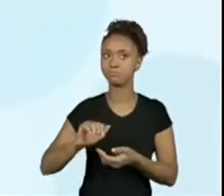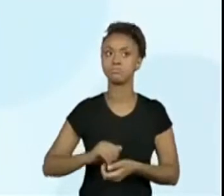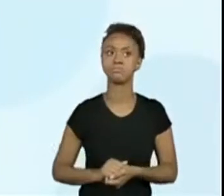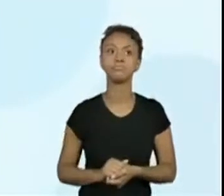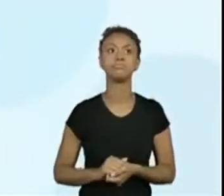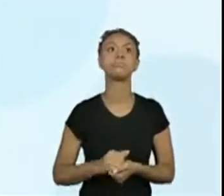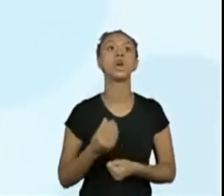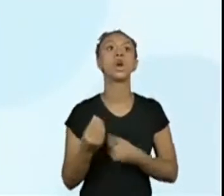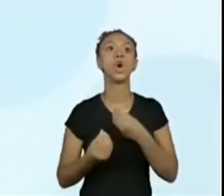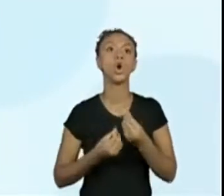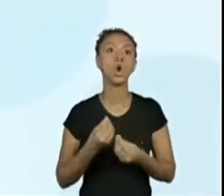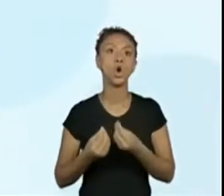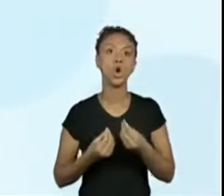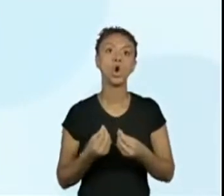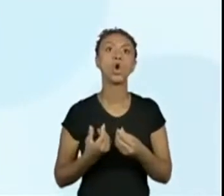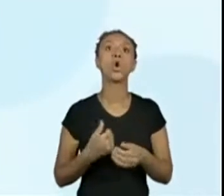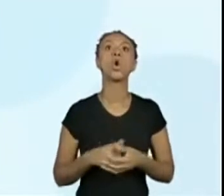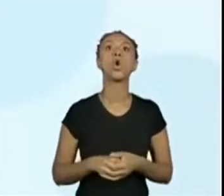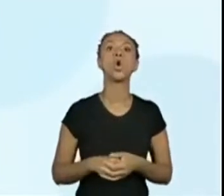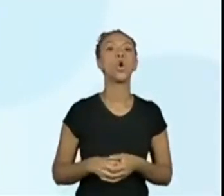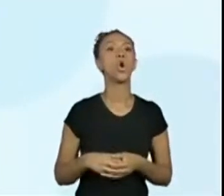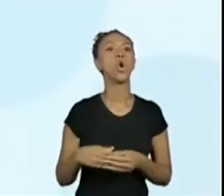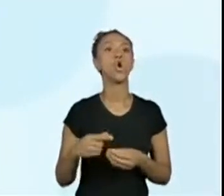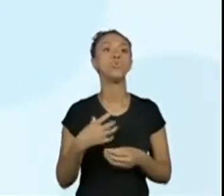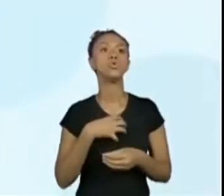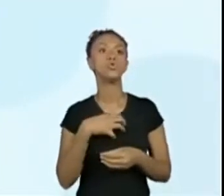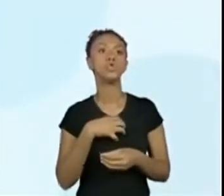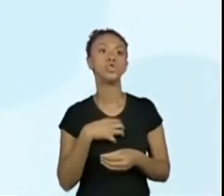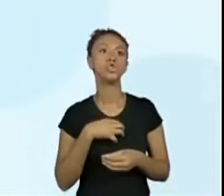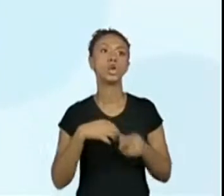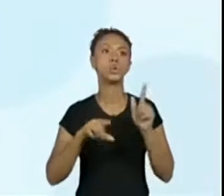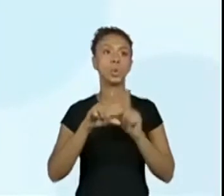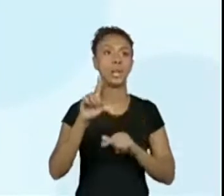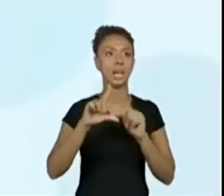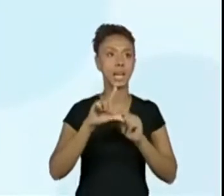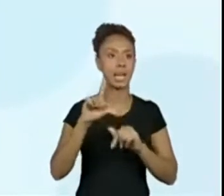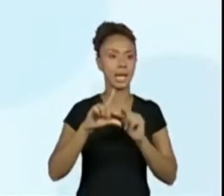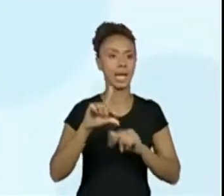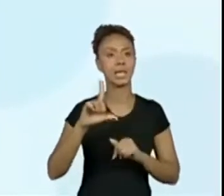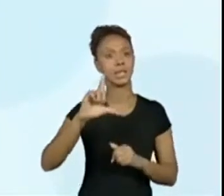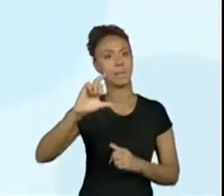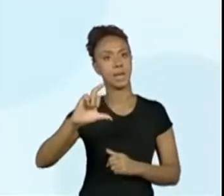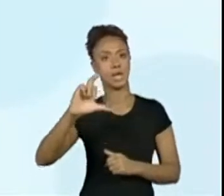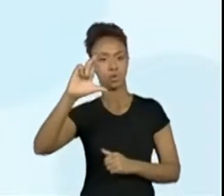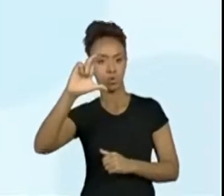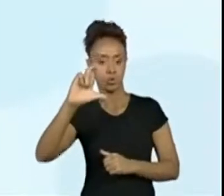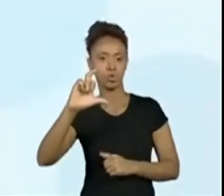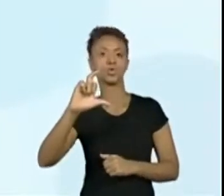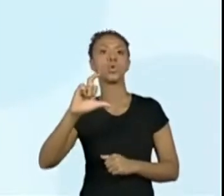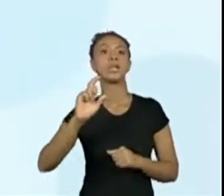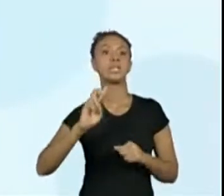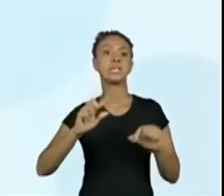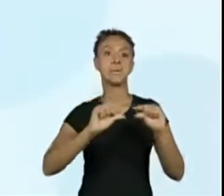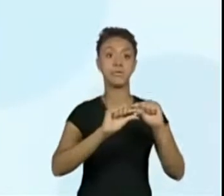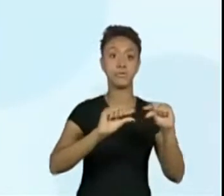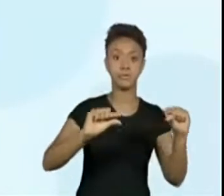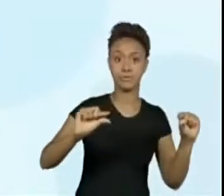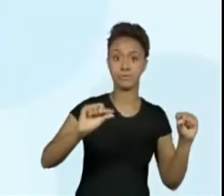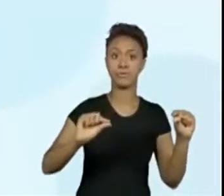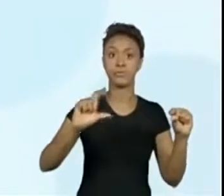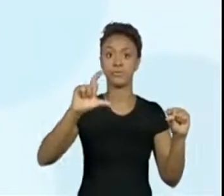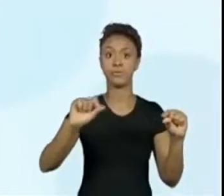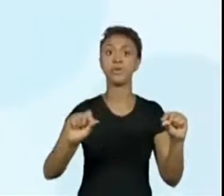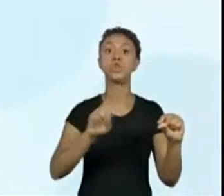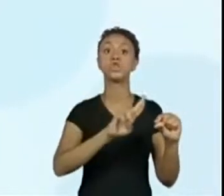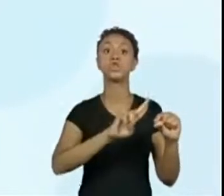e letras. Voltamos para o segundo. Utilizar letras maiúsculas no início de frase e em substantivos próprios.